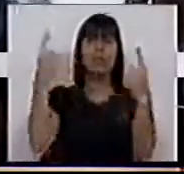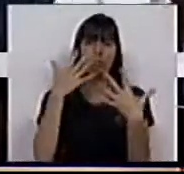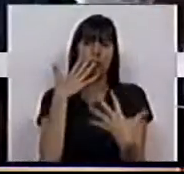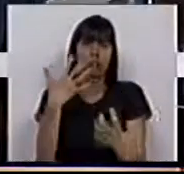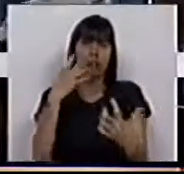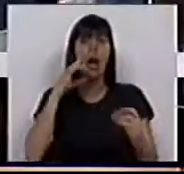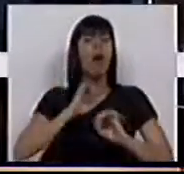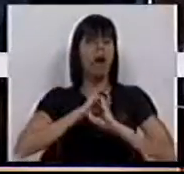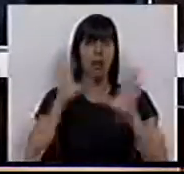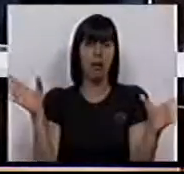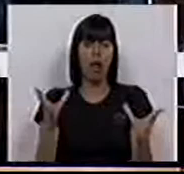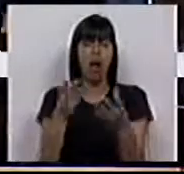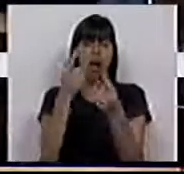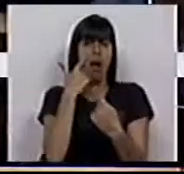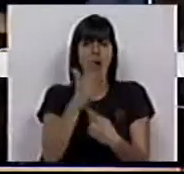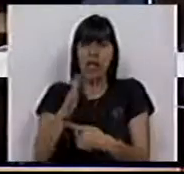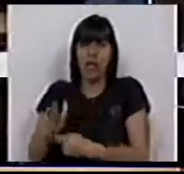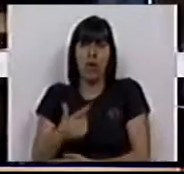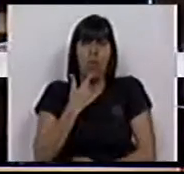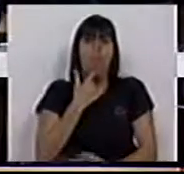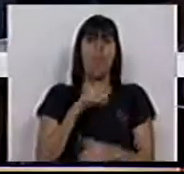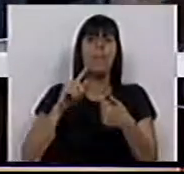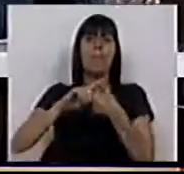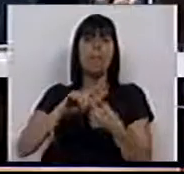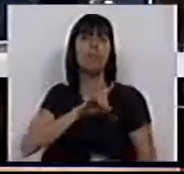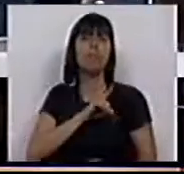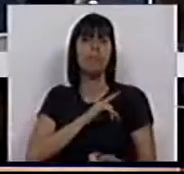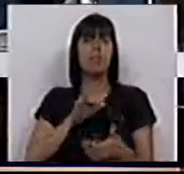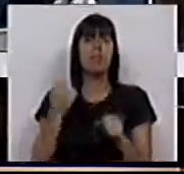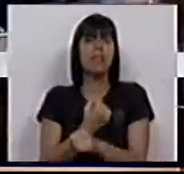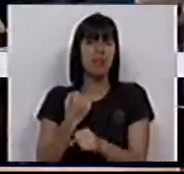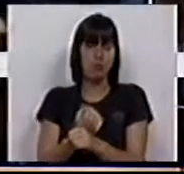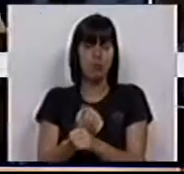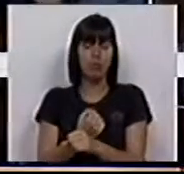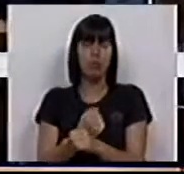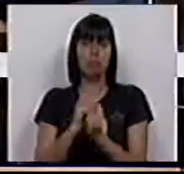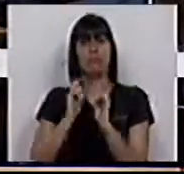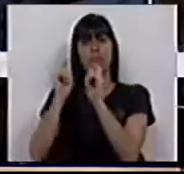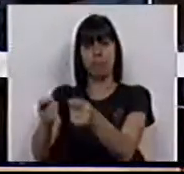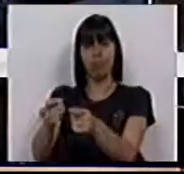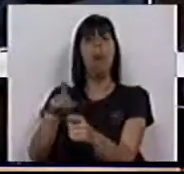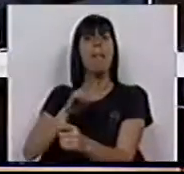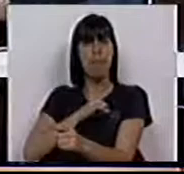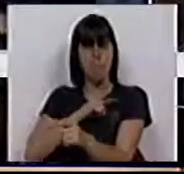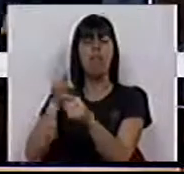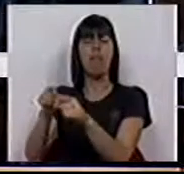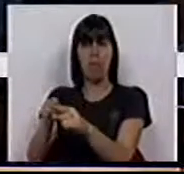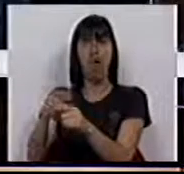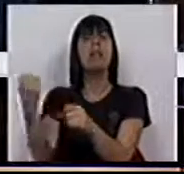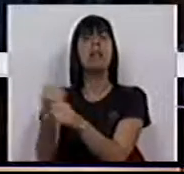nítidas e claras, com muitos exemplos. A primeira é a privatização dos serviços. Entrega-se aos privados